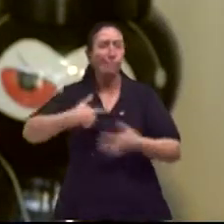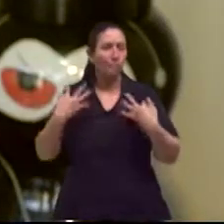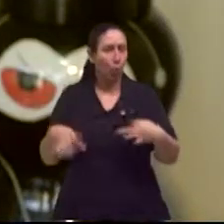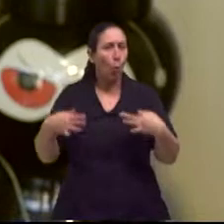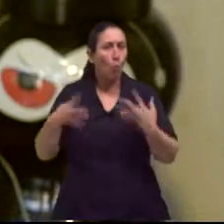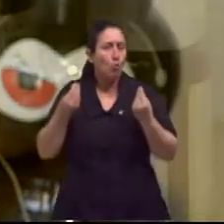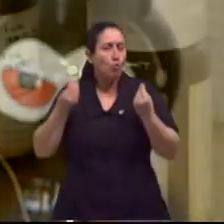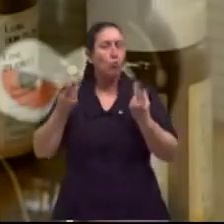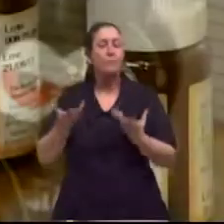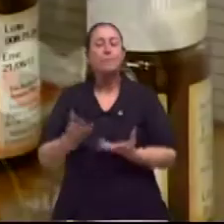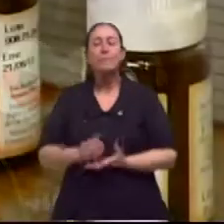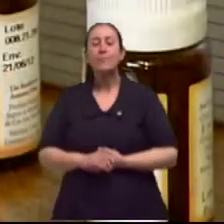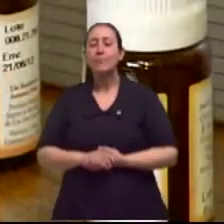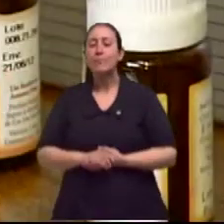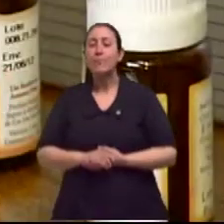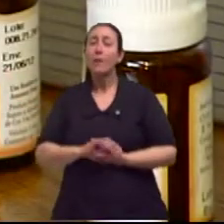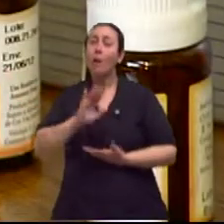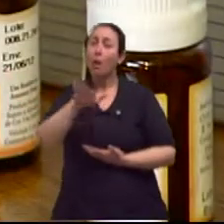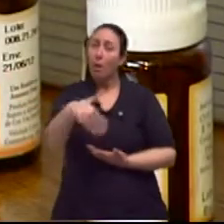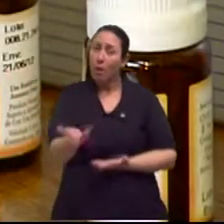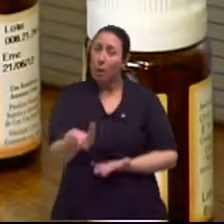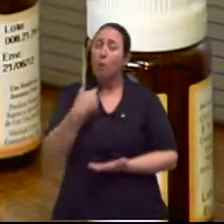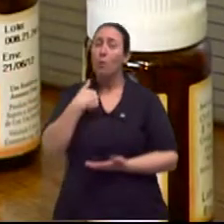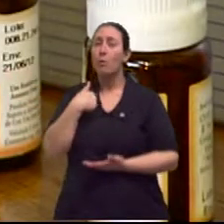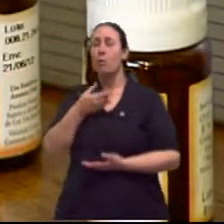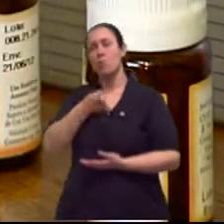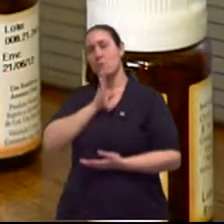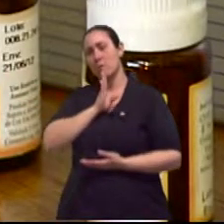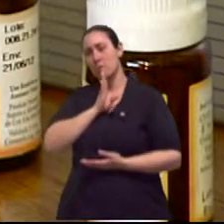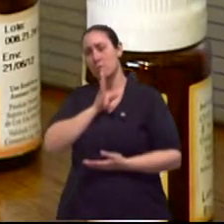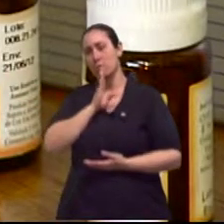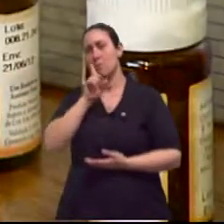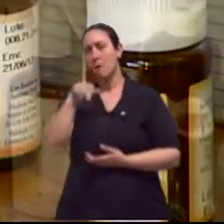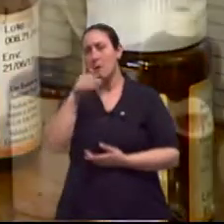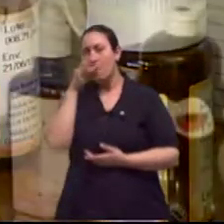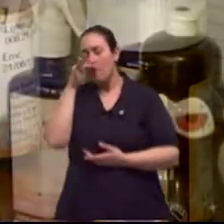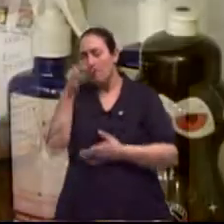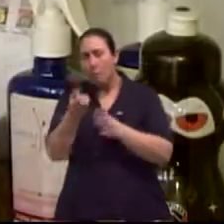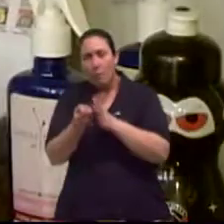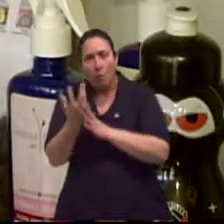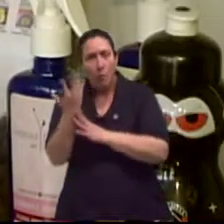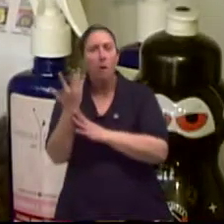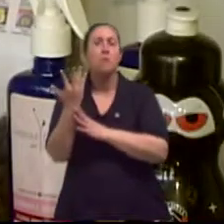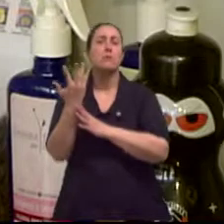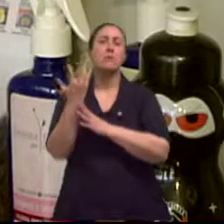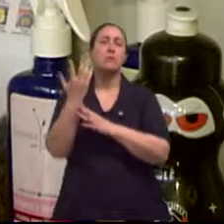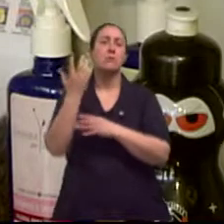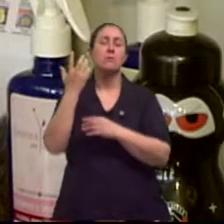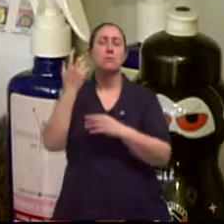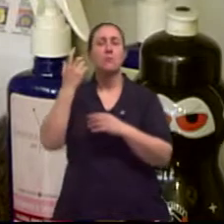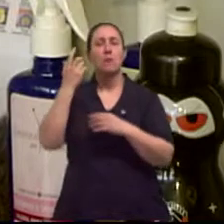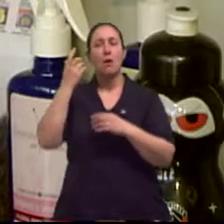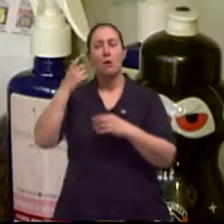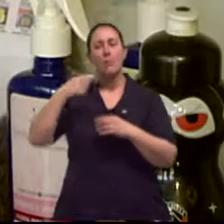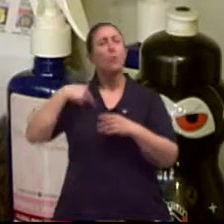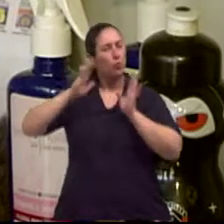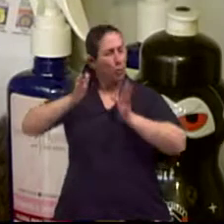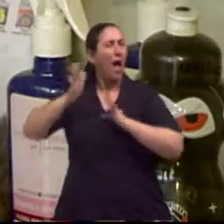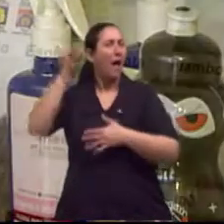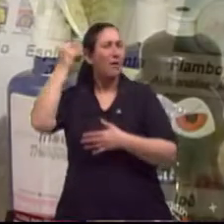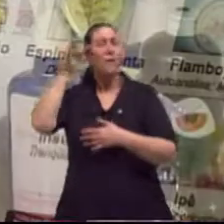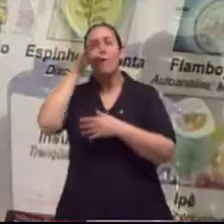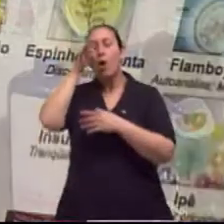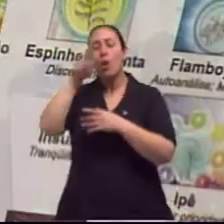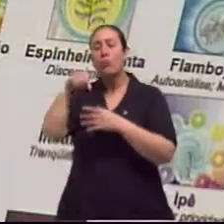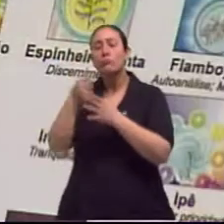Aí, eu conheci os florais alquímicos. Eu já vinha mais ou